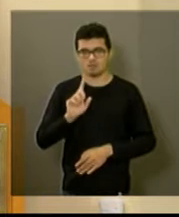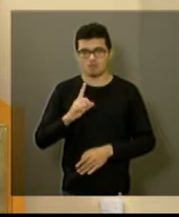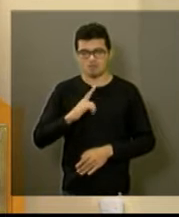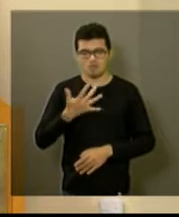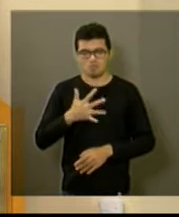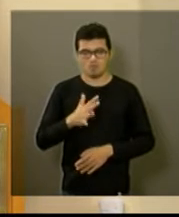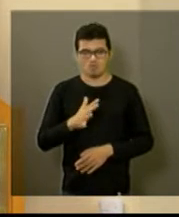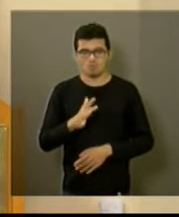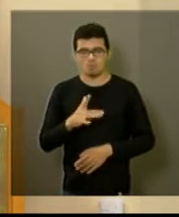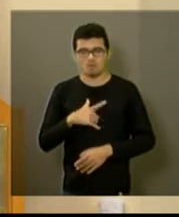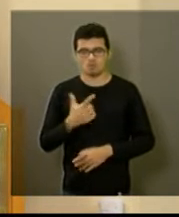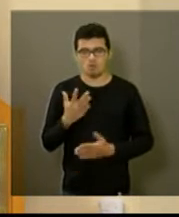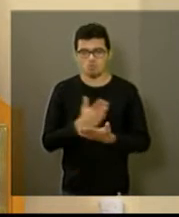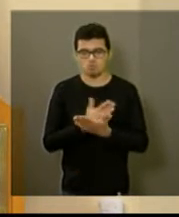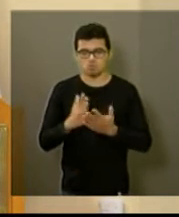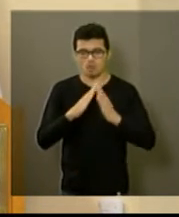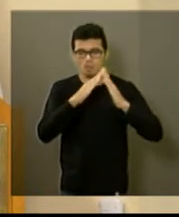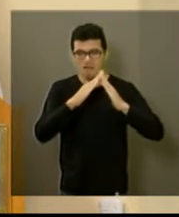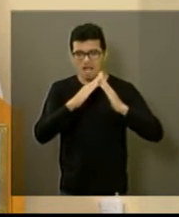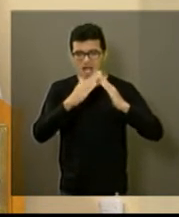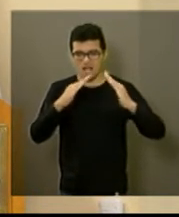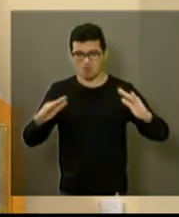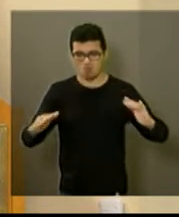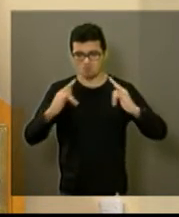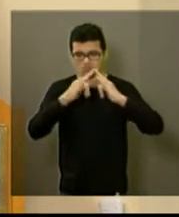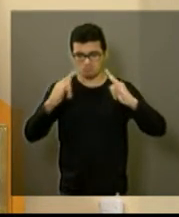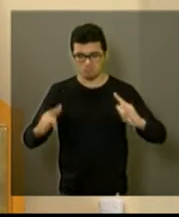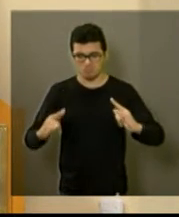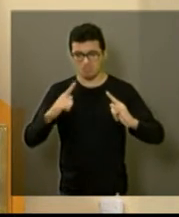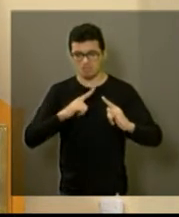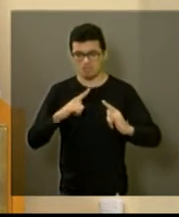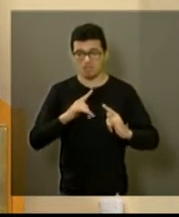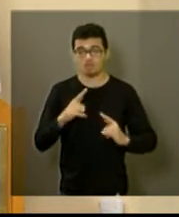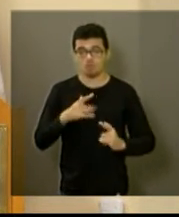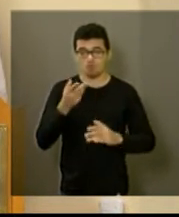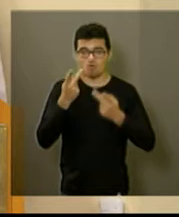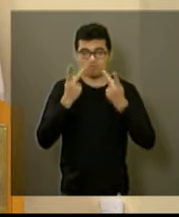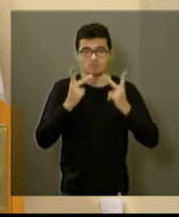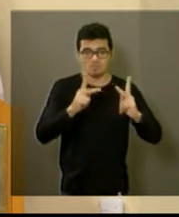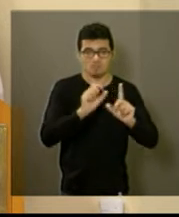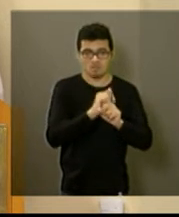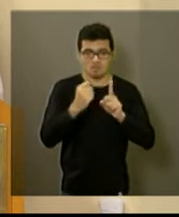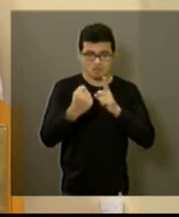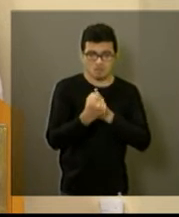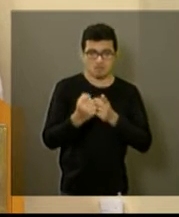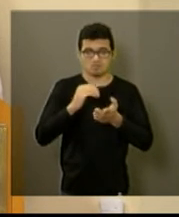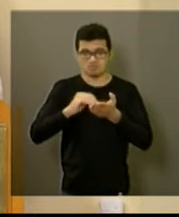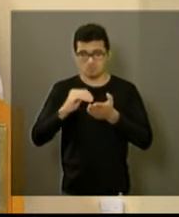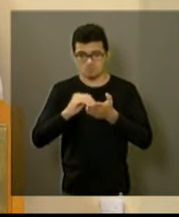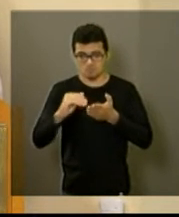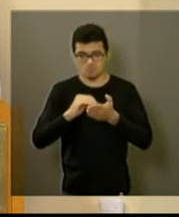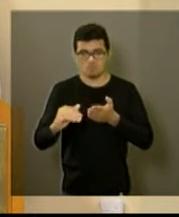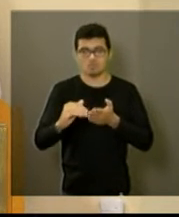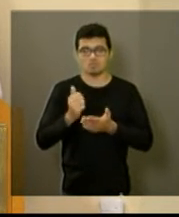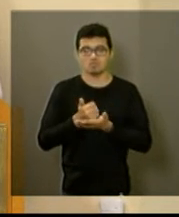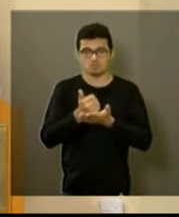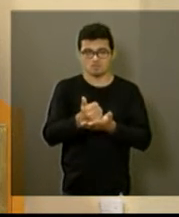barracos que foram feitos lá, foi a Secretaria de Habitação, Assistência Social, Guarda Municipal e Meio Ambiente